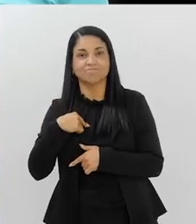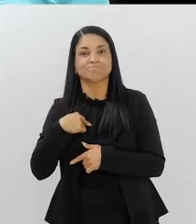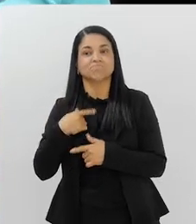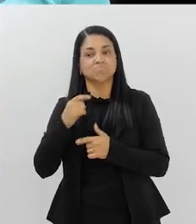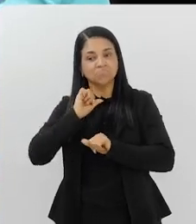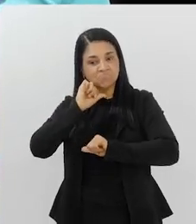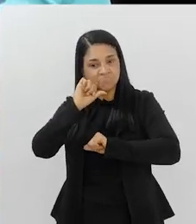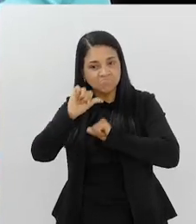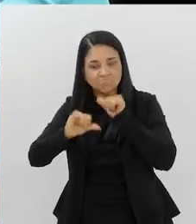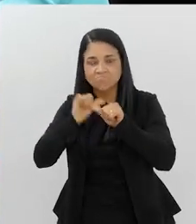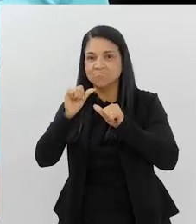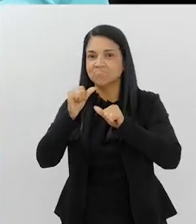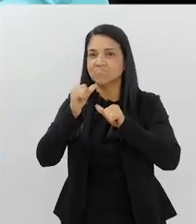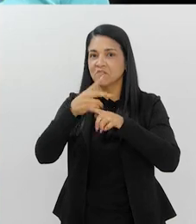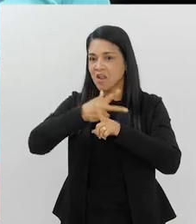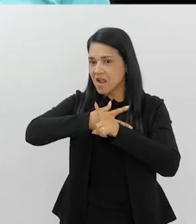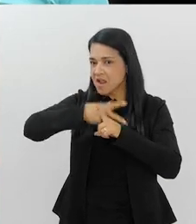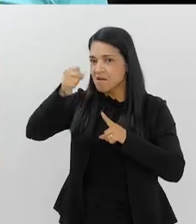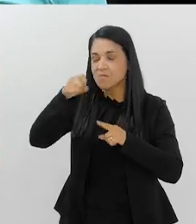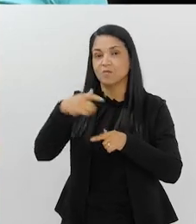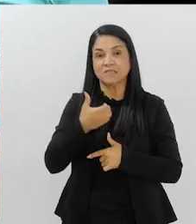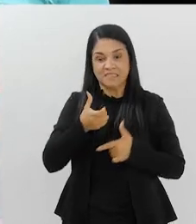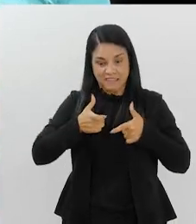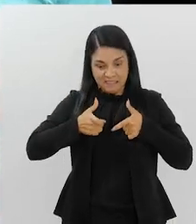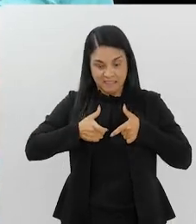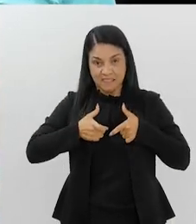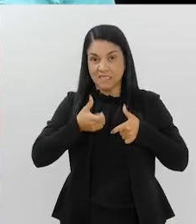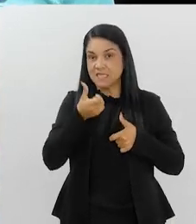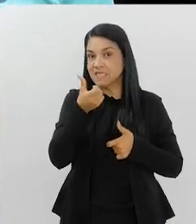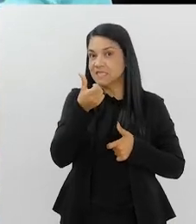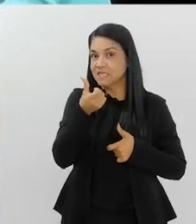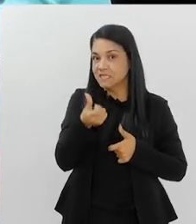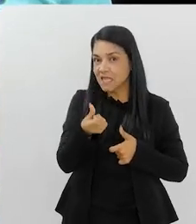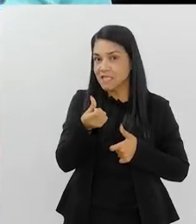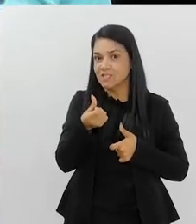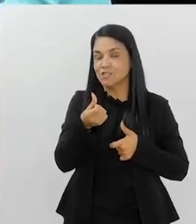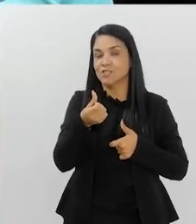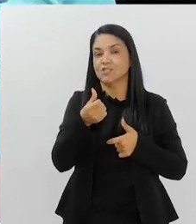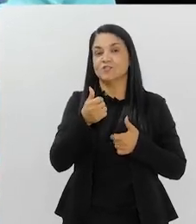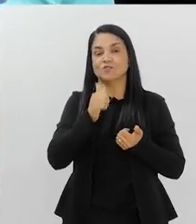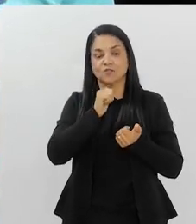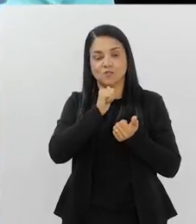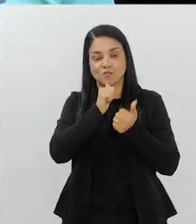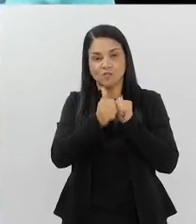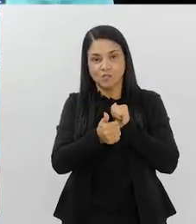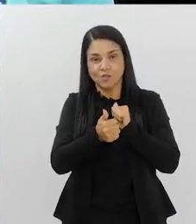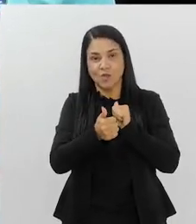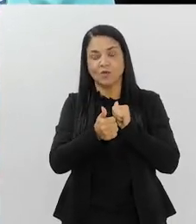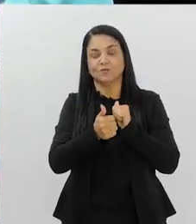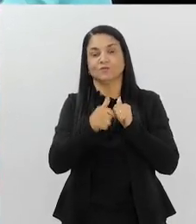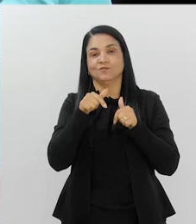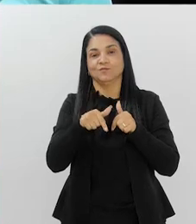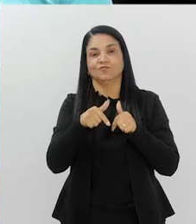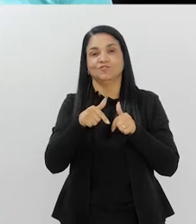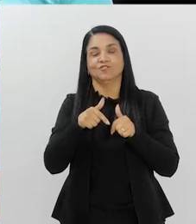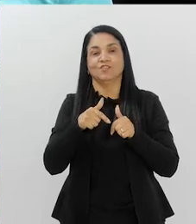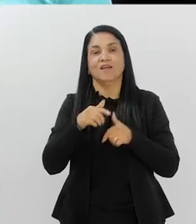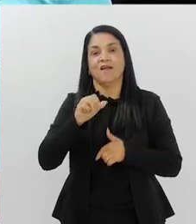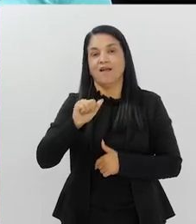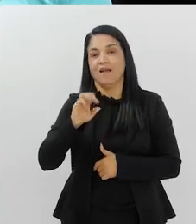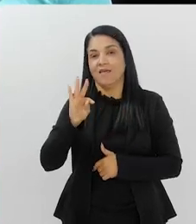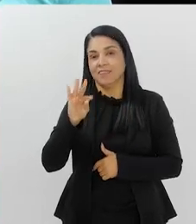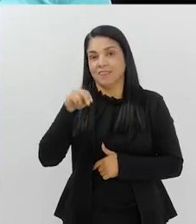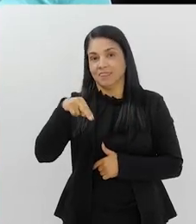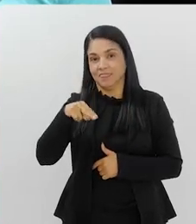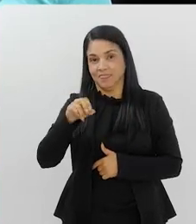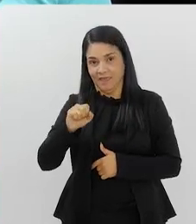Tubarão. Seis medalhas dos Jogos Paralímpicos de Atenas. Foi melhor que Michael